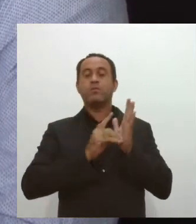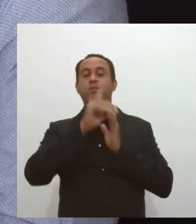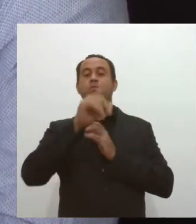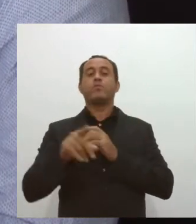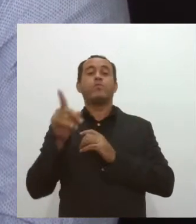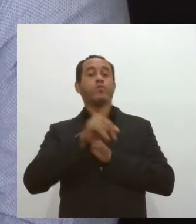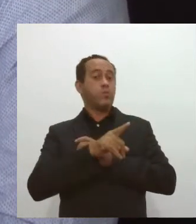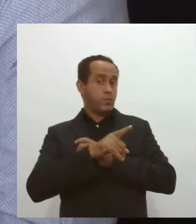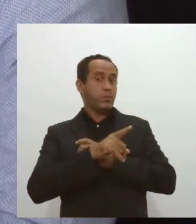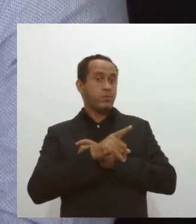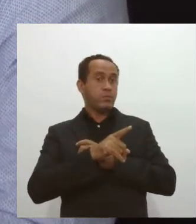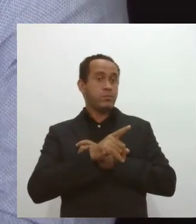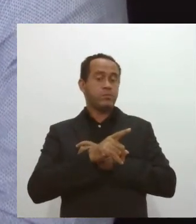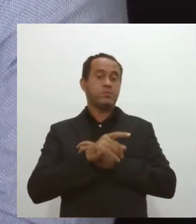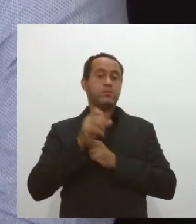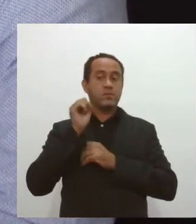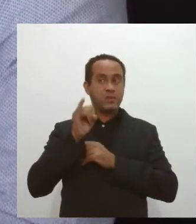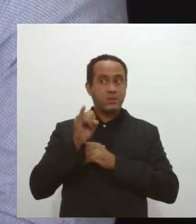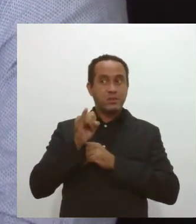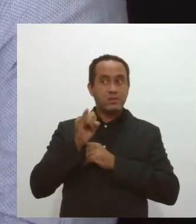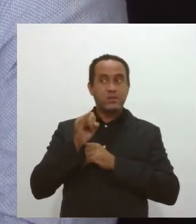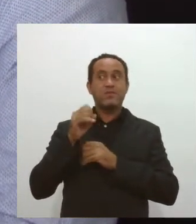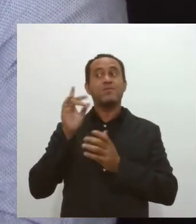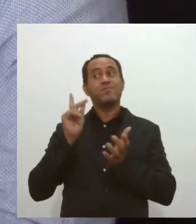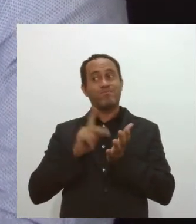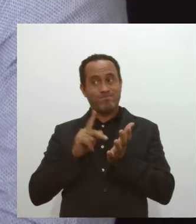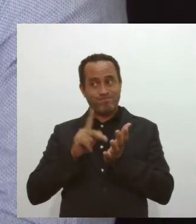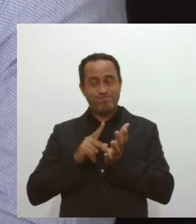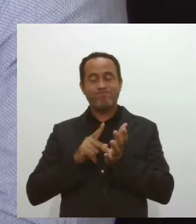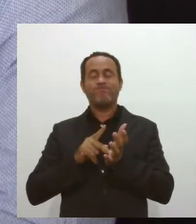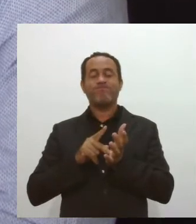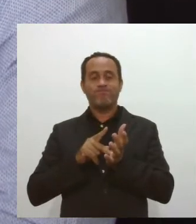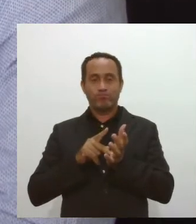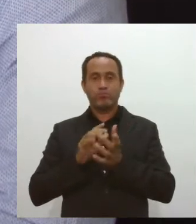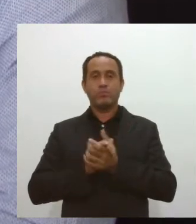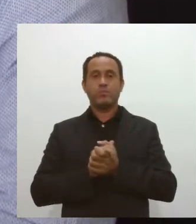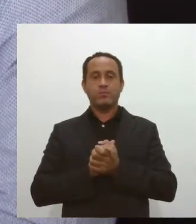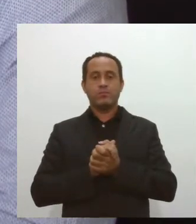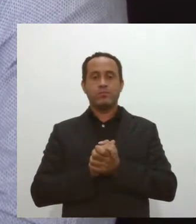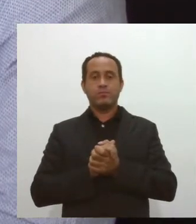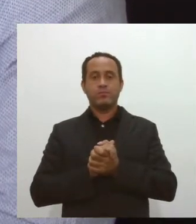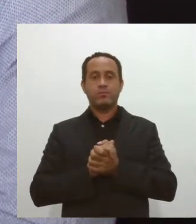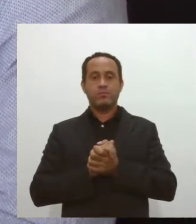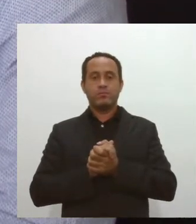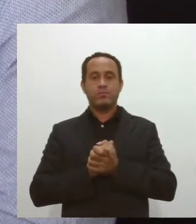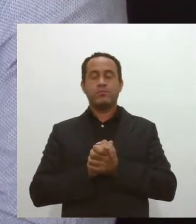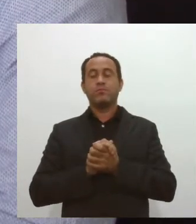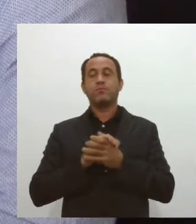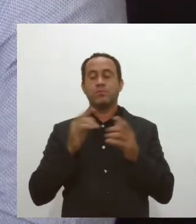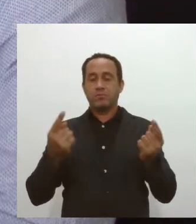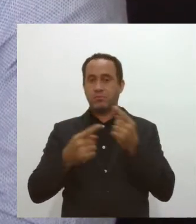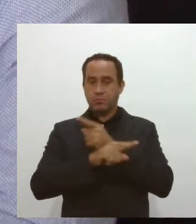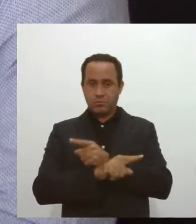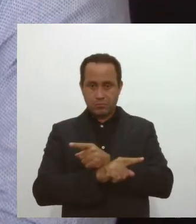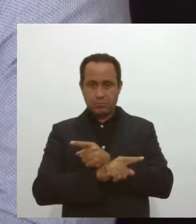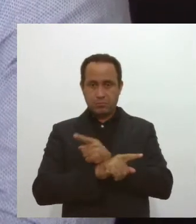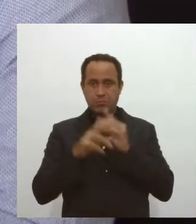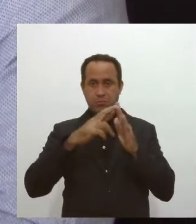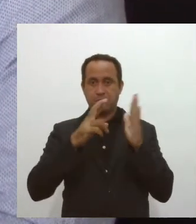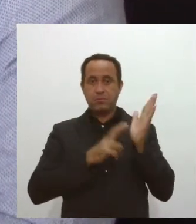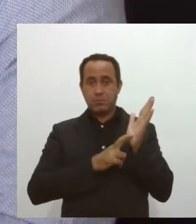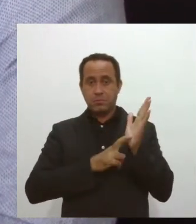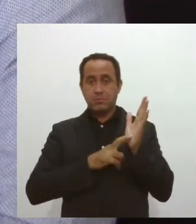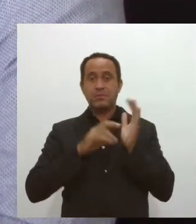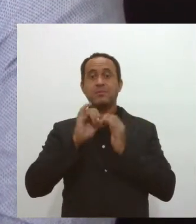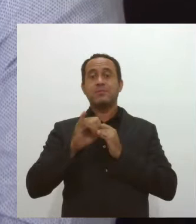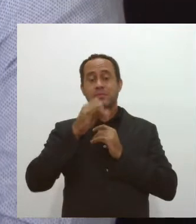do comitê, se estavam funcionando em contraponto a essas determinações e se